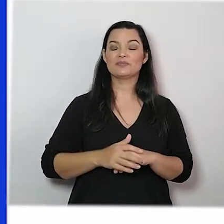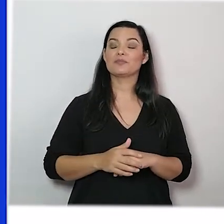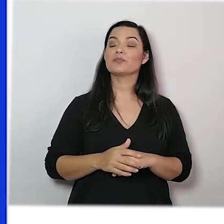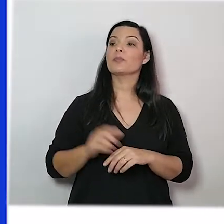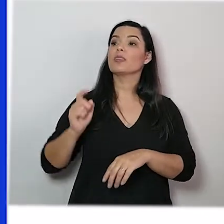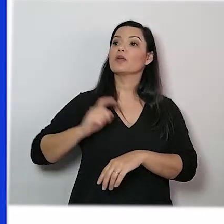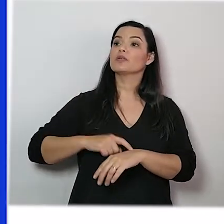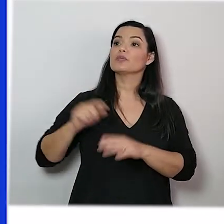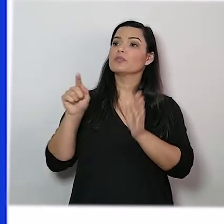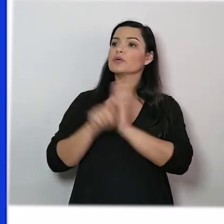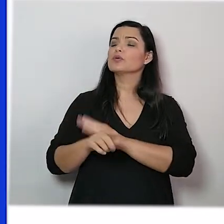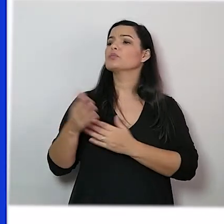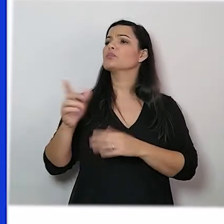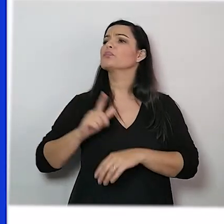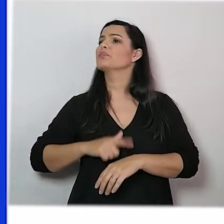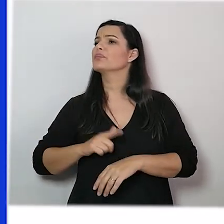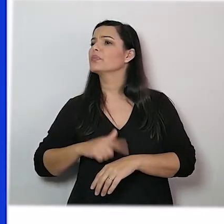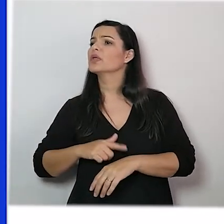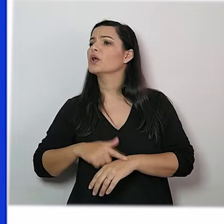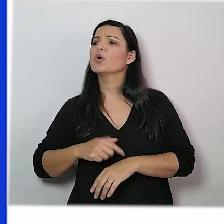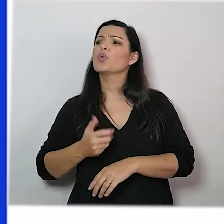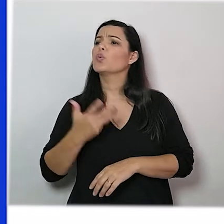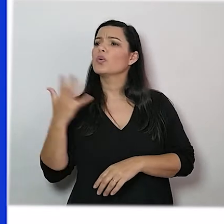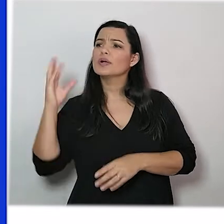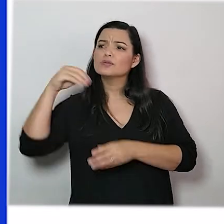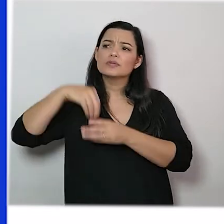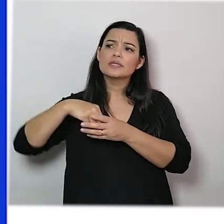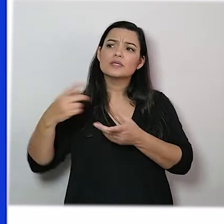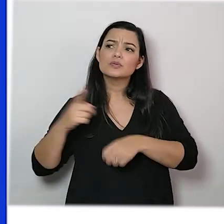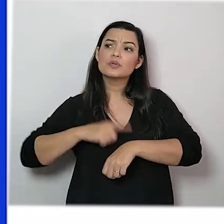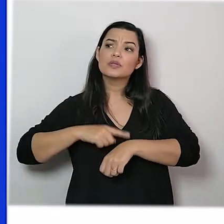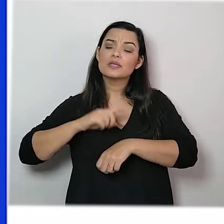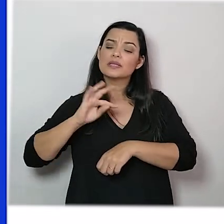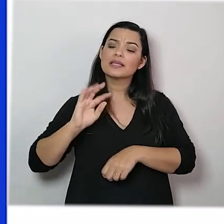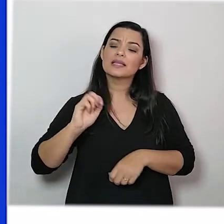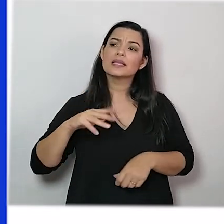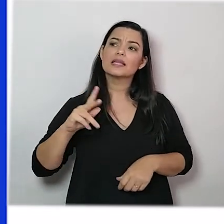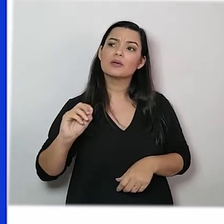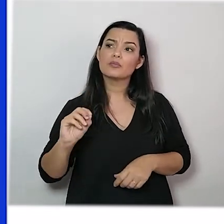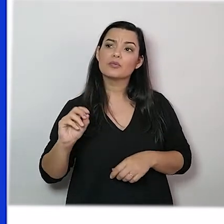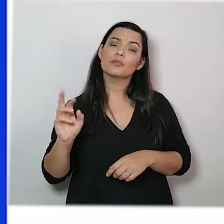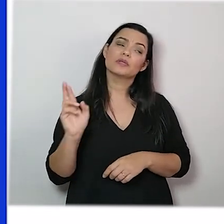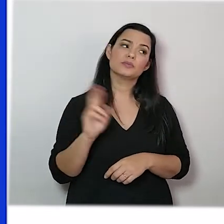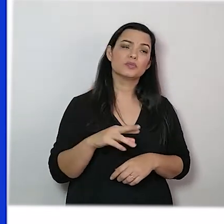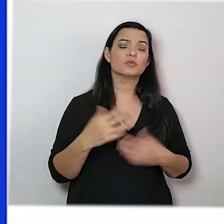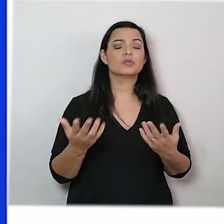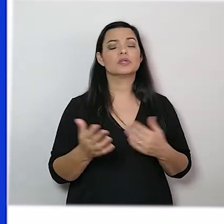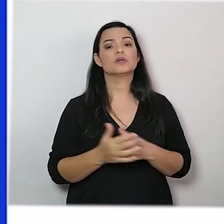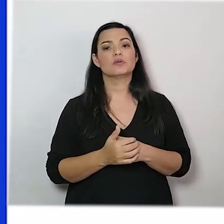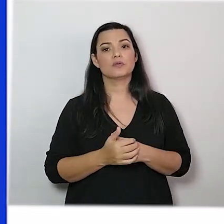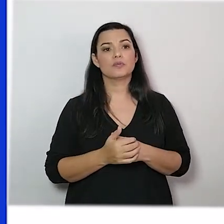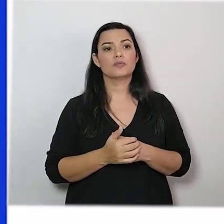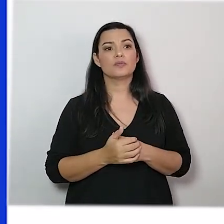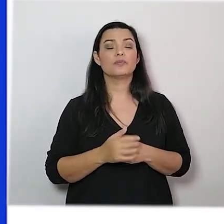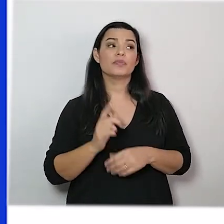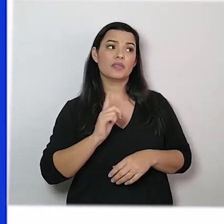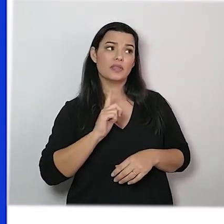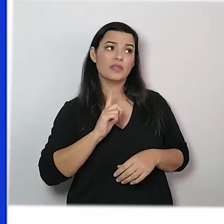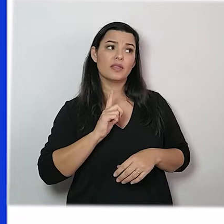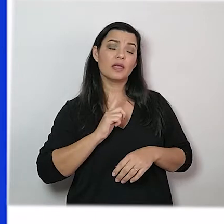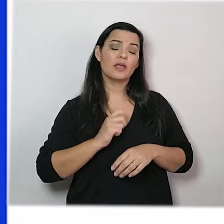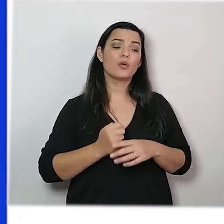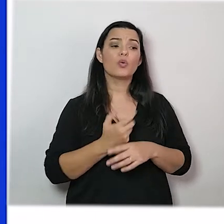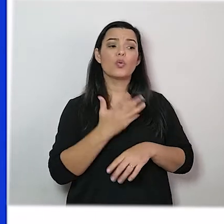perguntou para o tempo, quanto tempo o tempo tem? O tempo respondeu para o tempo, que o tempo tem